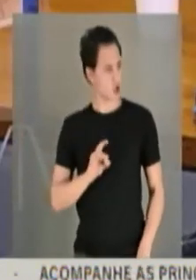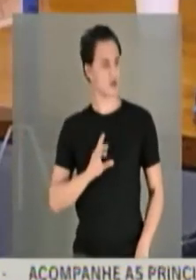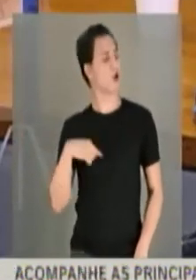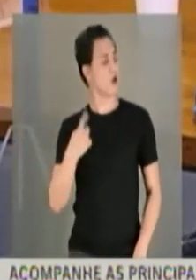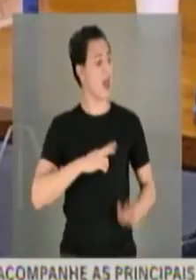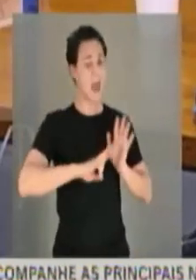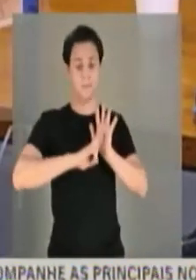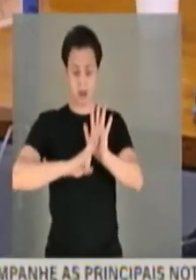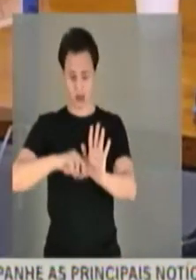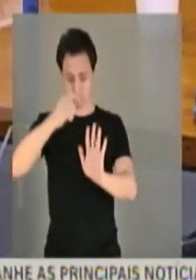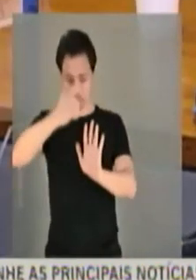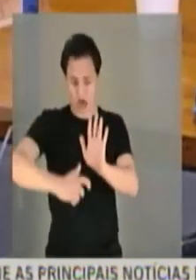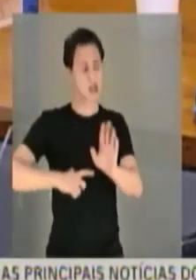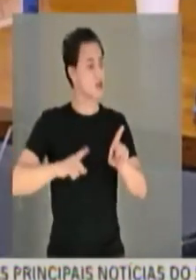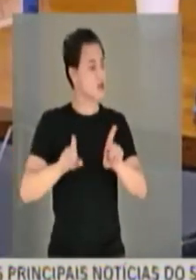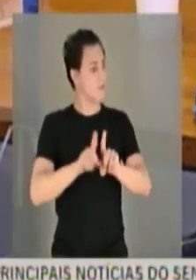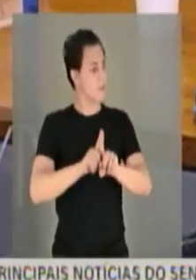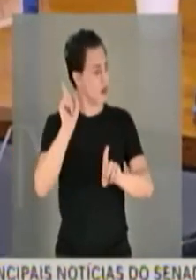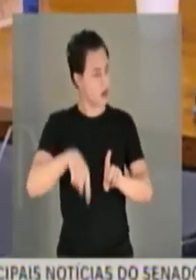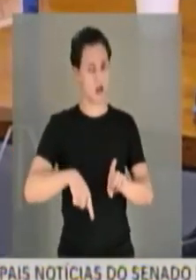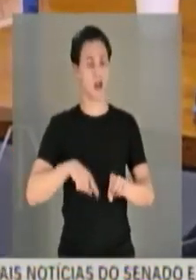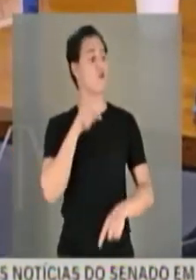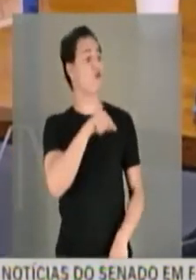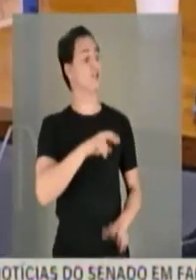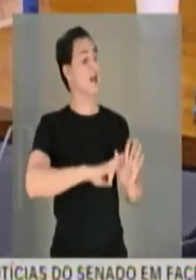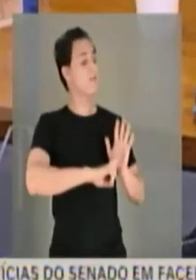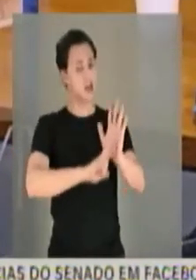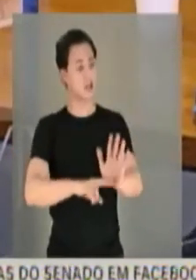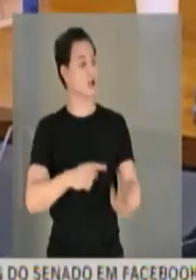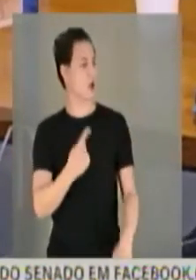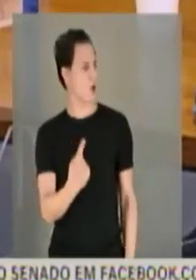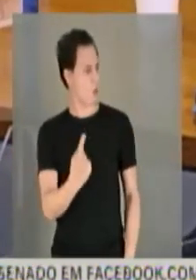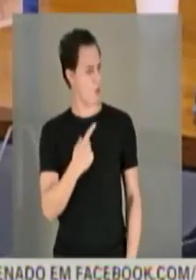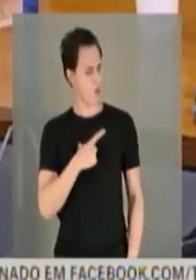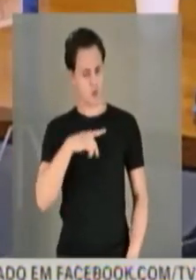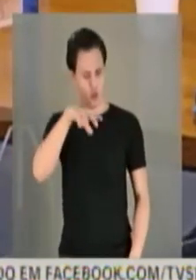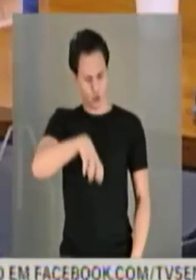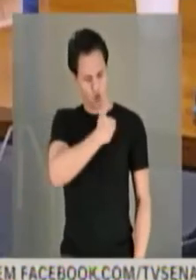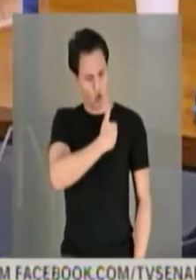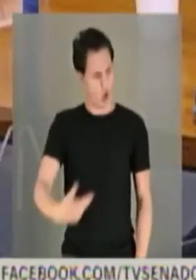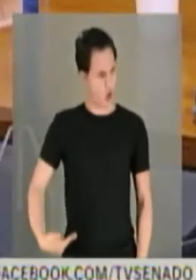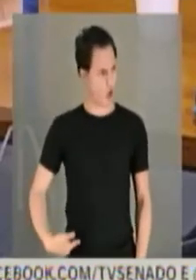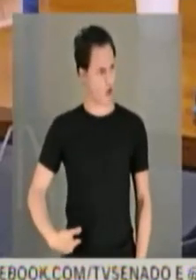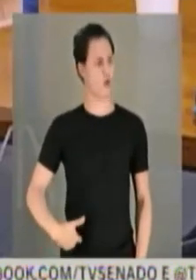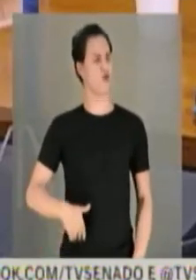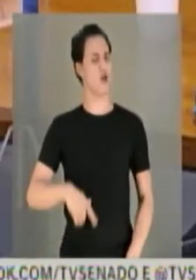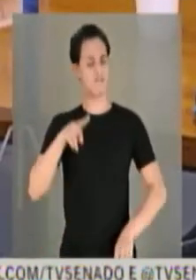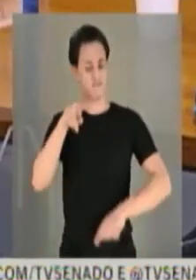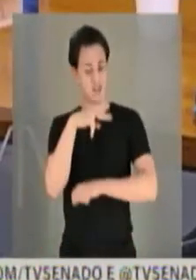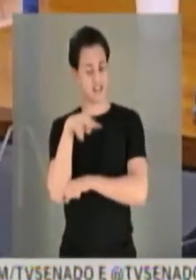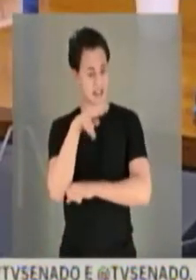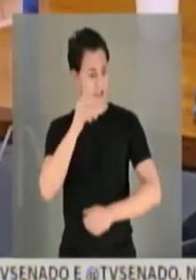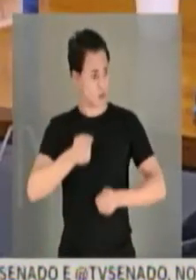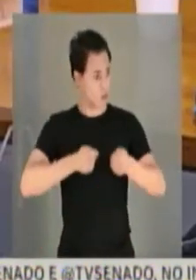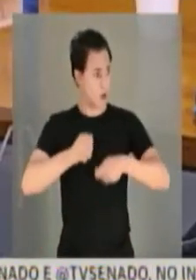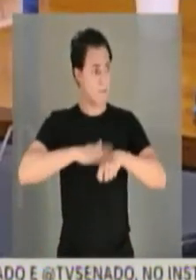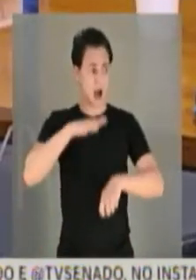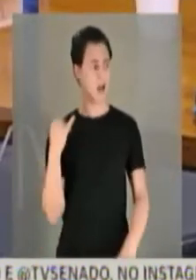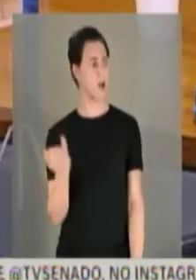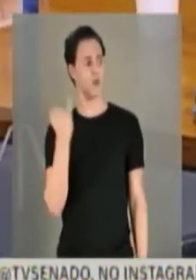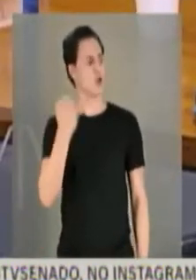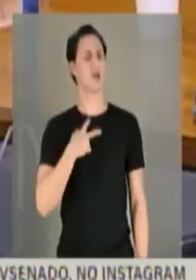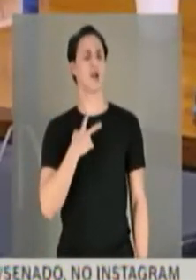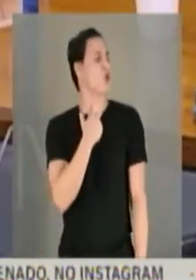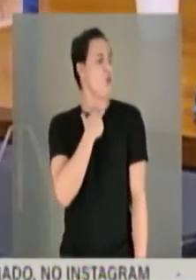representamos. E vossa senhoria representa, repito, um dos órgãos de fiscalização e controle mais relevantes, que não podem ter a sua